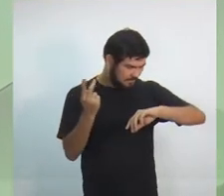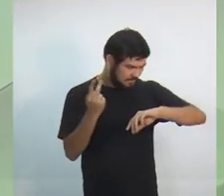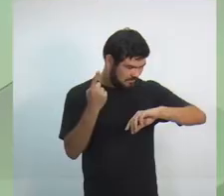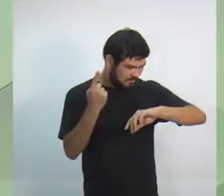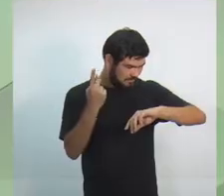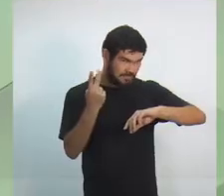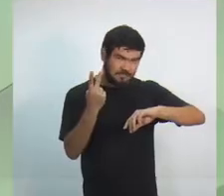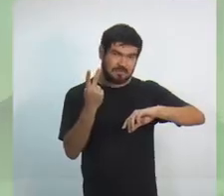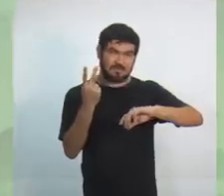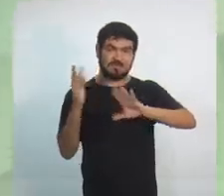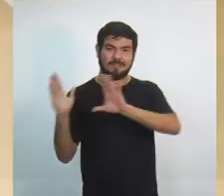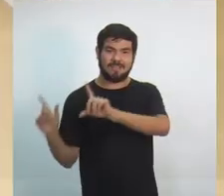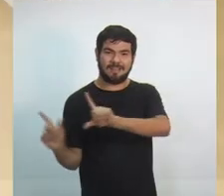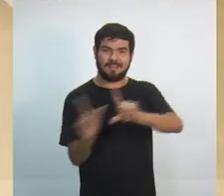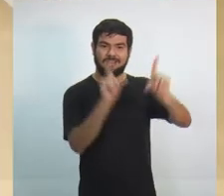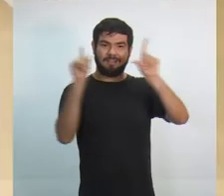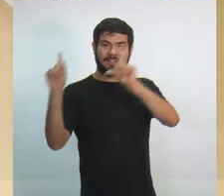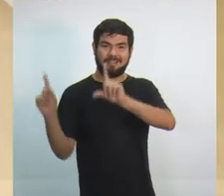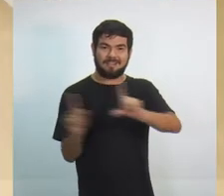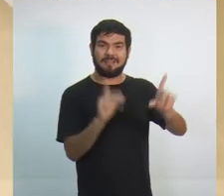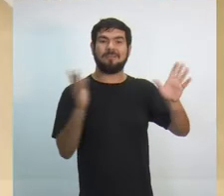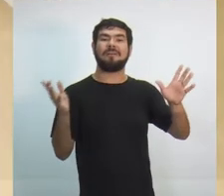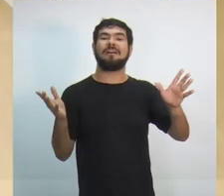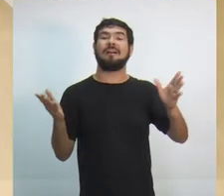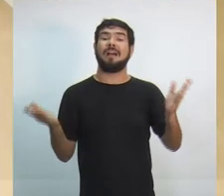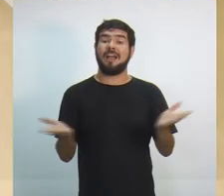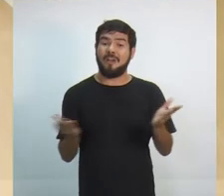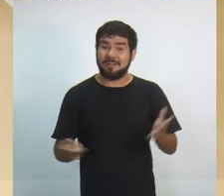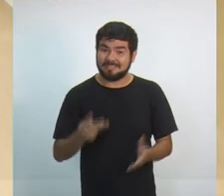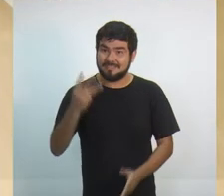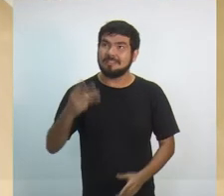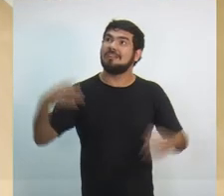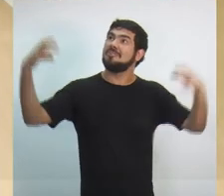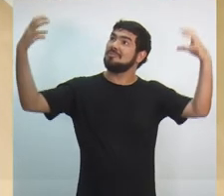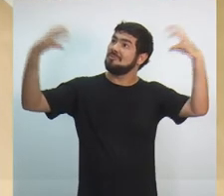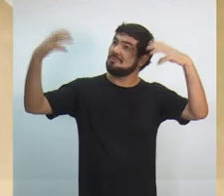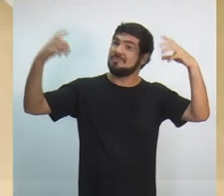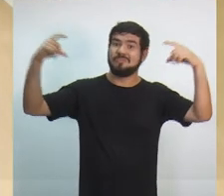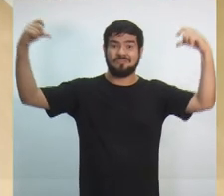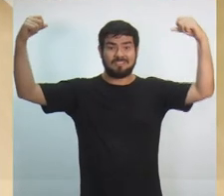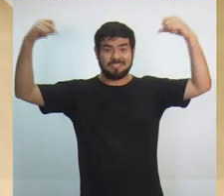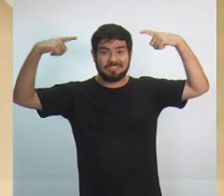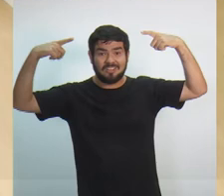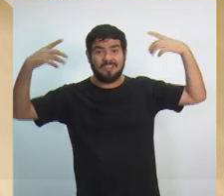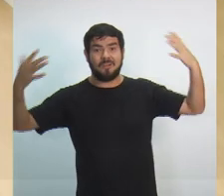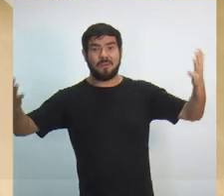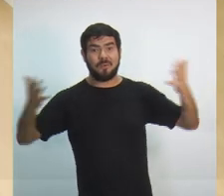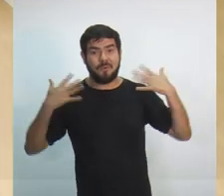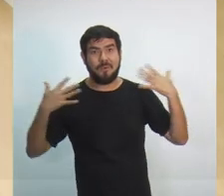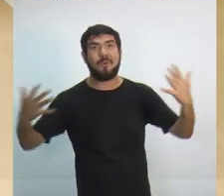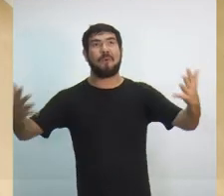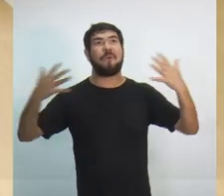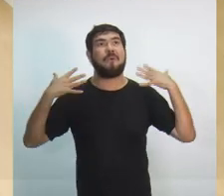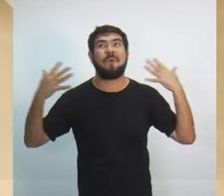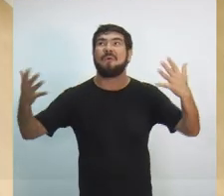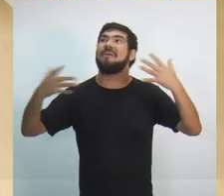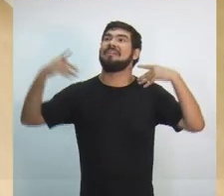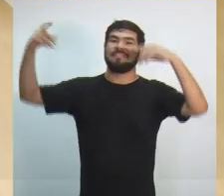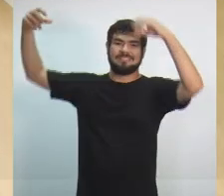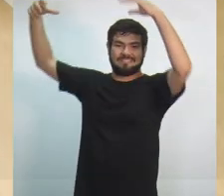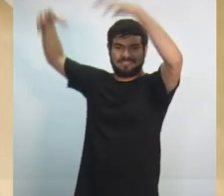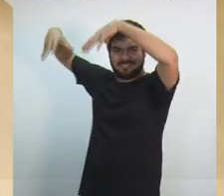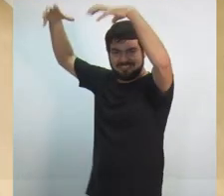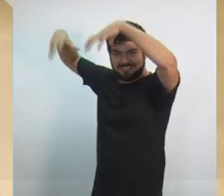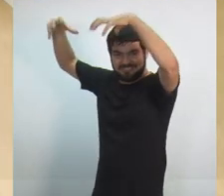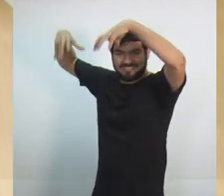Segundo bloco, acabou, vamos embora para o terceiro, essa chuva de verão que acontece aqui, que a gente sabe que está caindo um pedaço do céu lá fora,